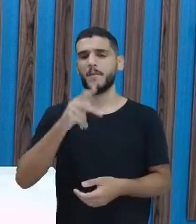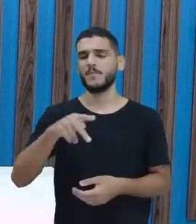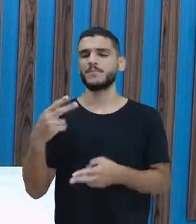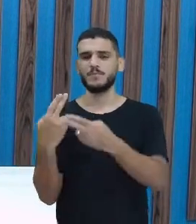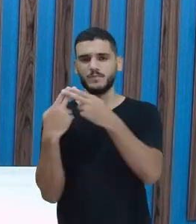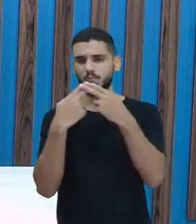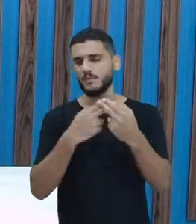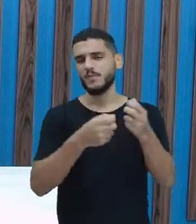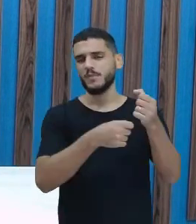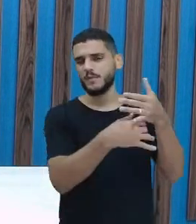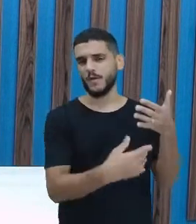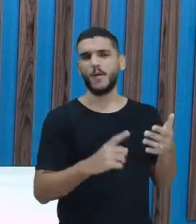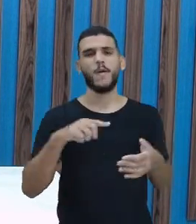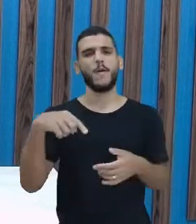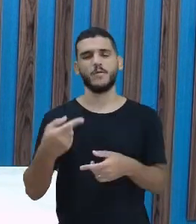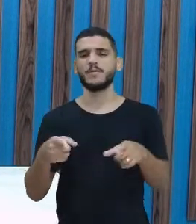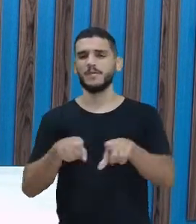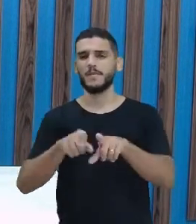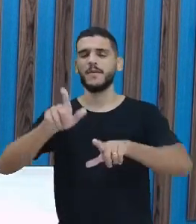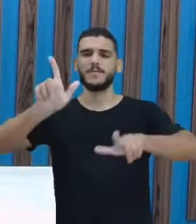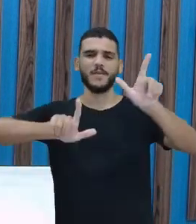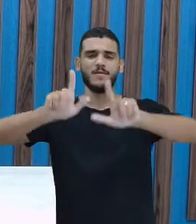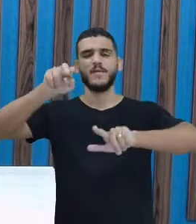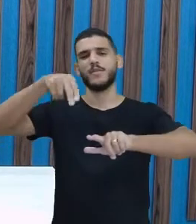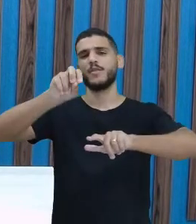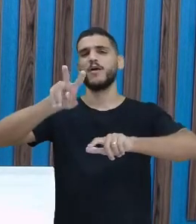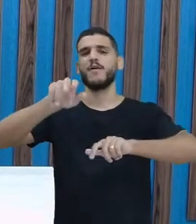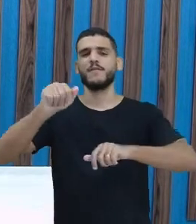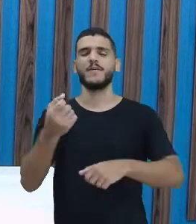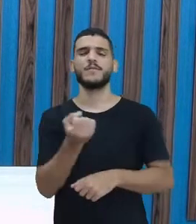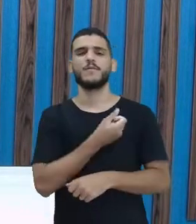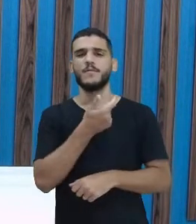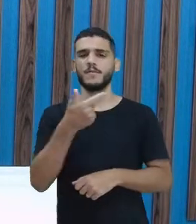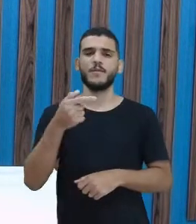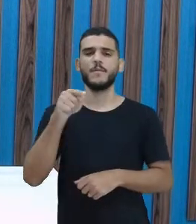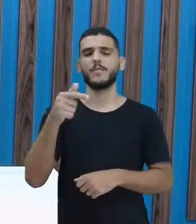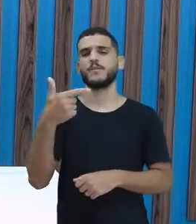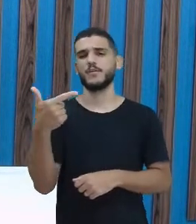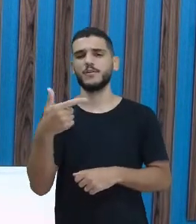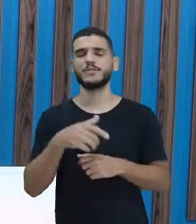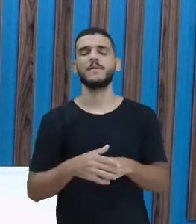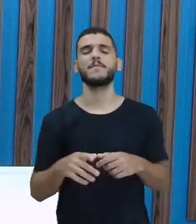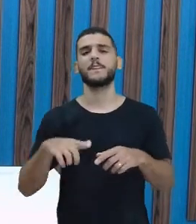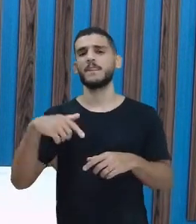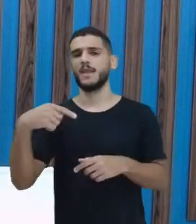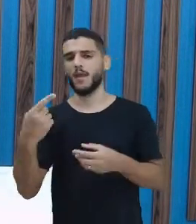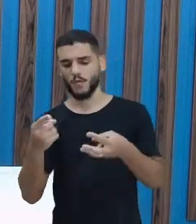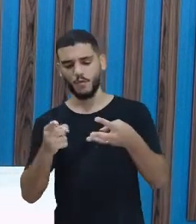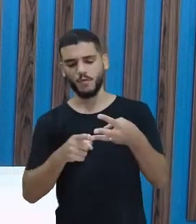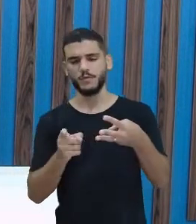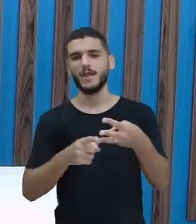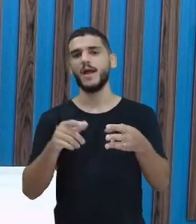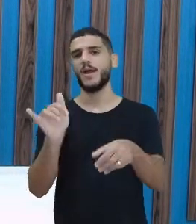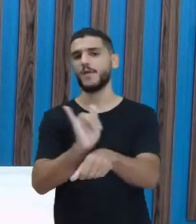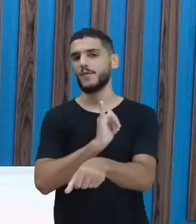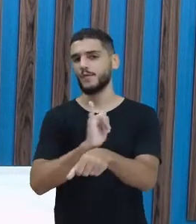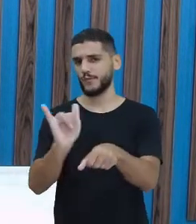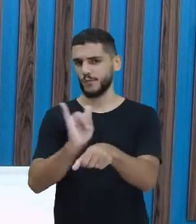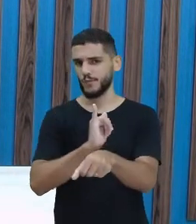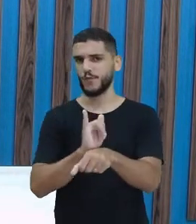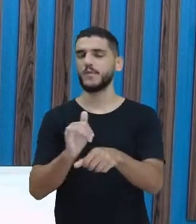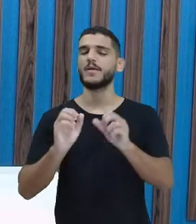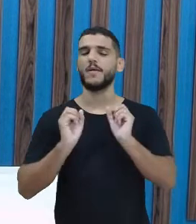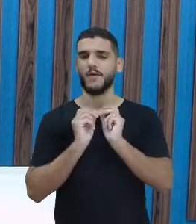no chat. Uma outra forma é através da TV Nova Nordeste, no canal 22.2, e a outra maneira, através do nosso canal do